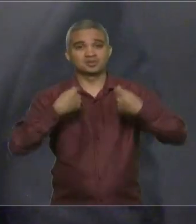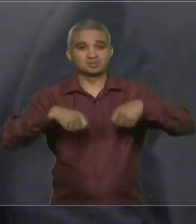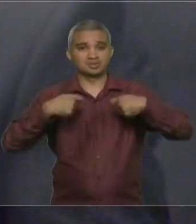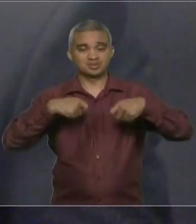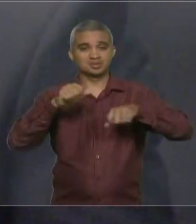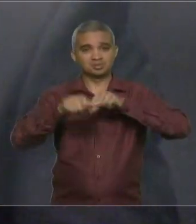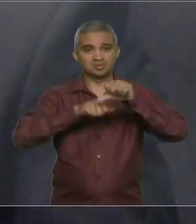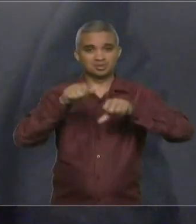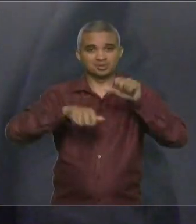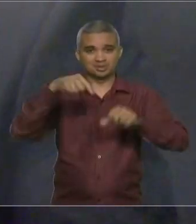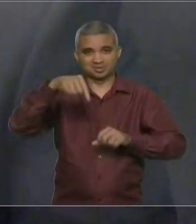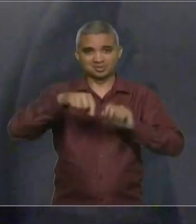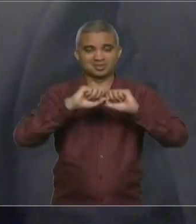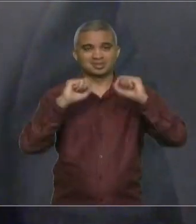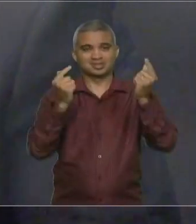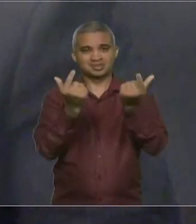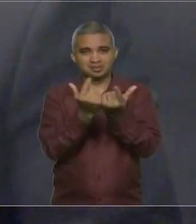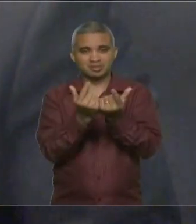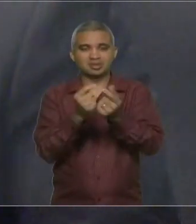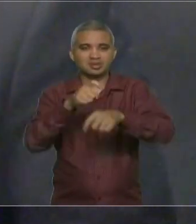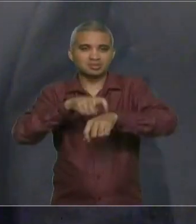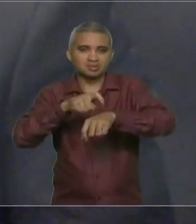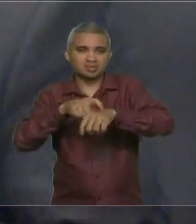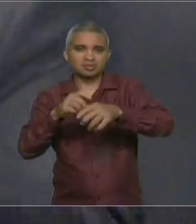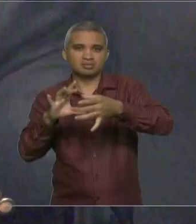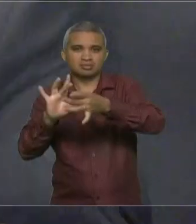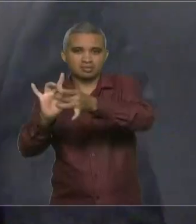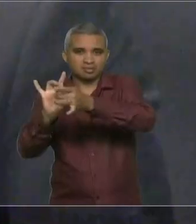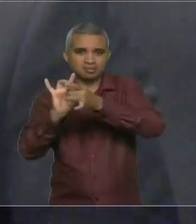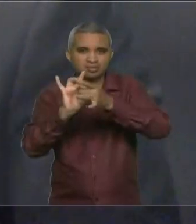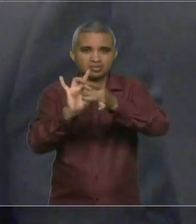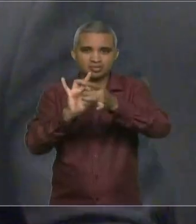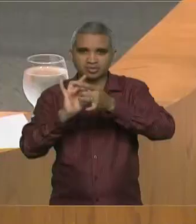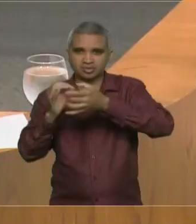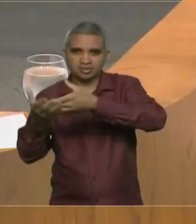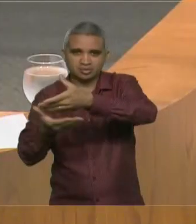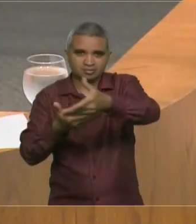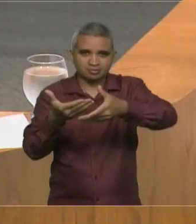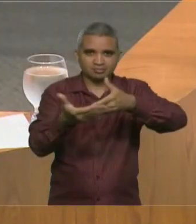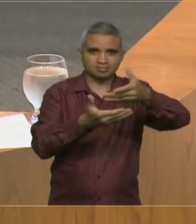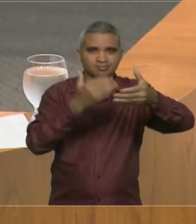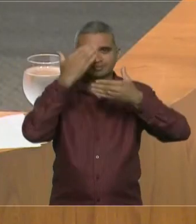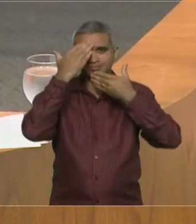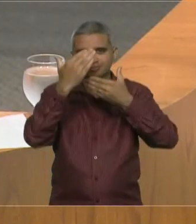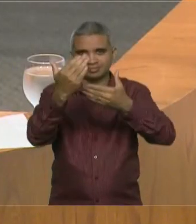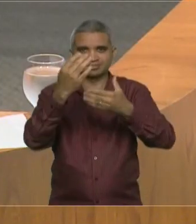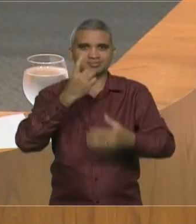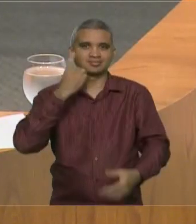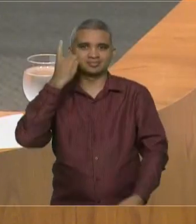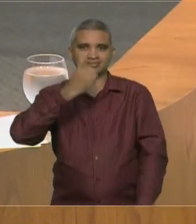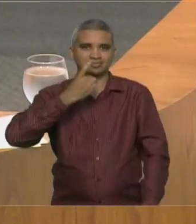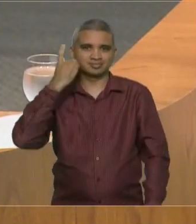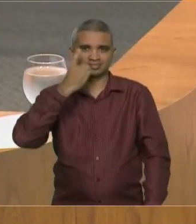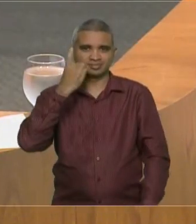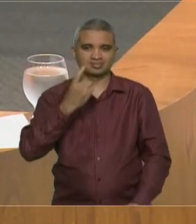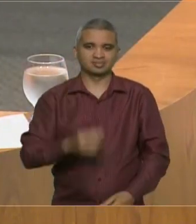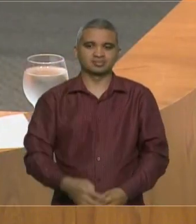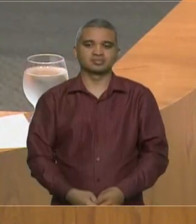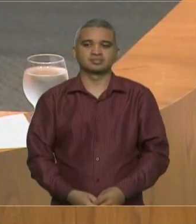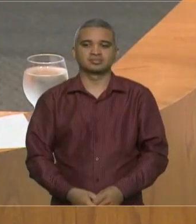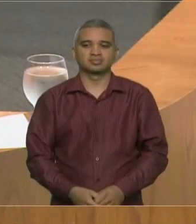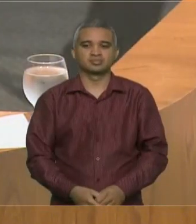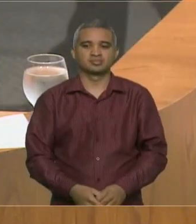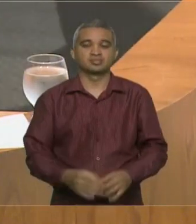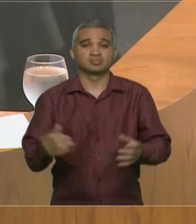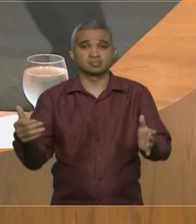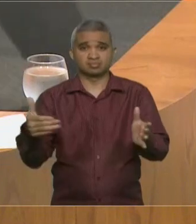clima de harmonia e fraternidade. Muito obrigado, deputado. Para concluir, Senhor Presidente, eu só quero dizer